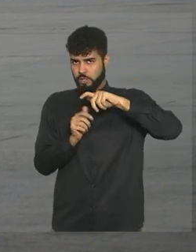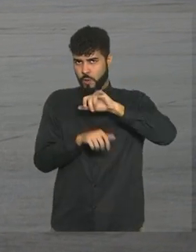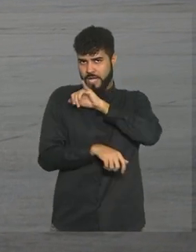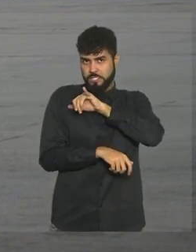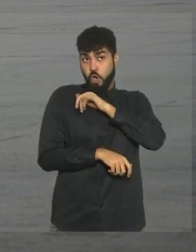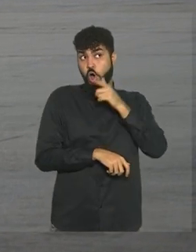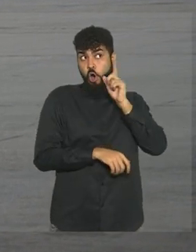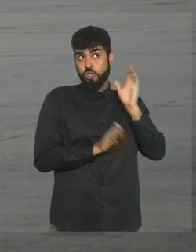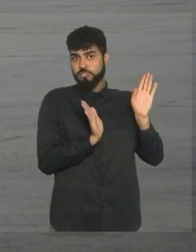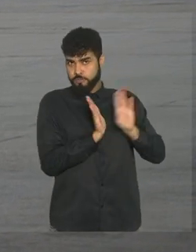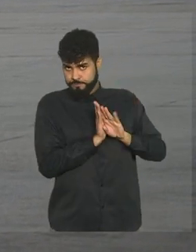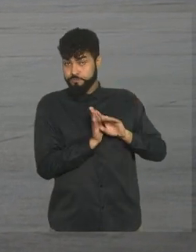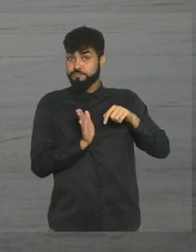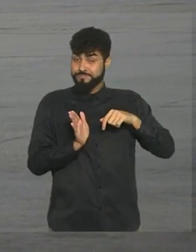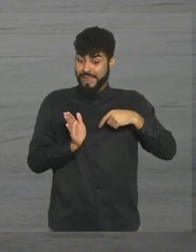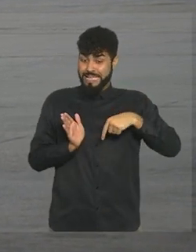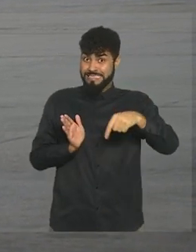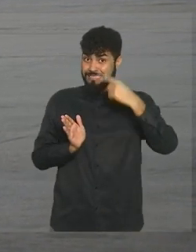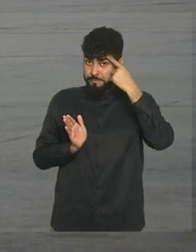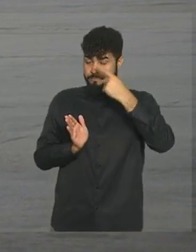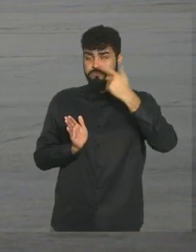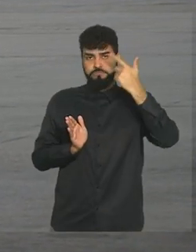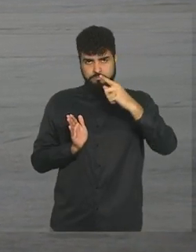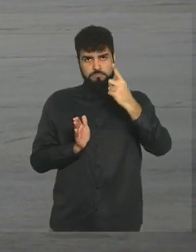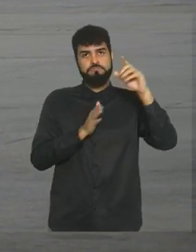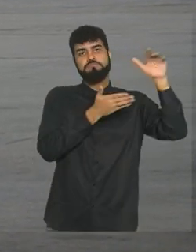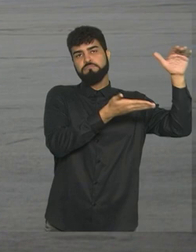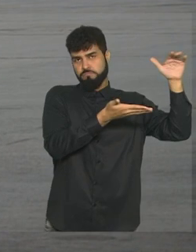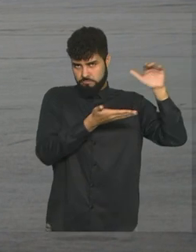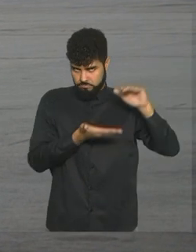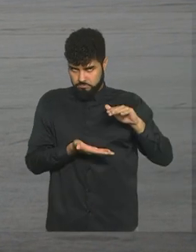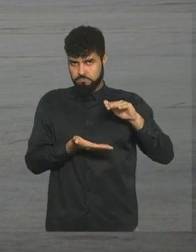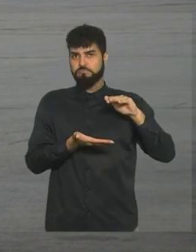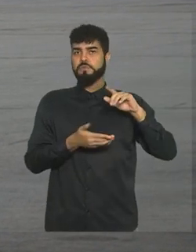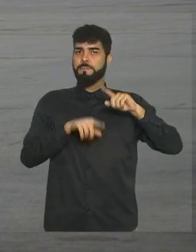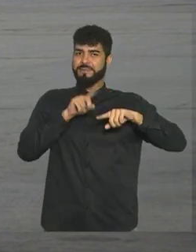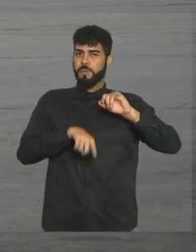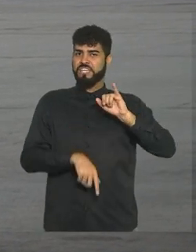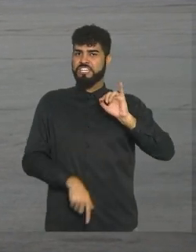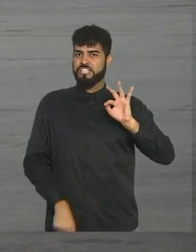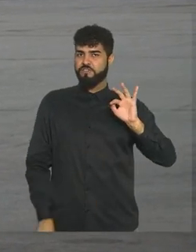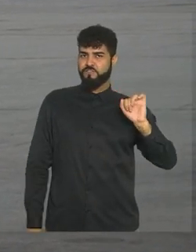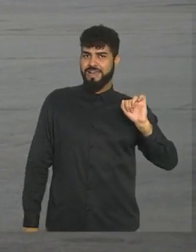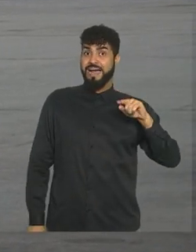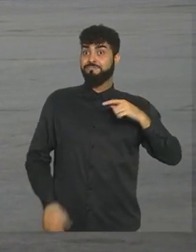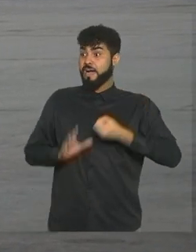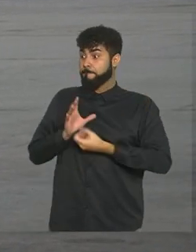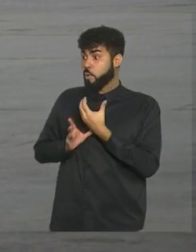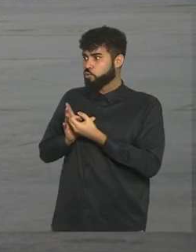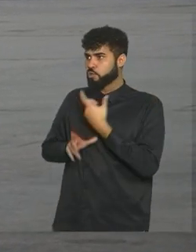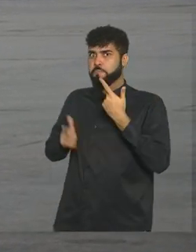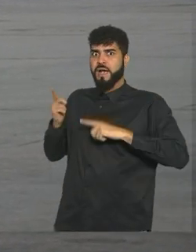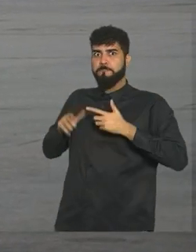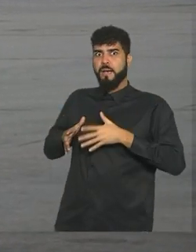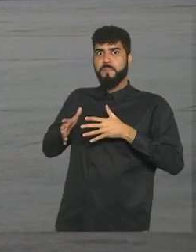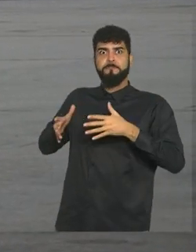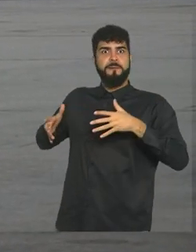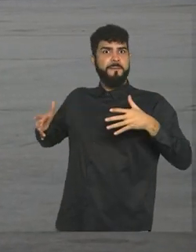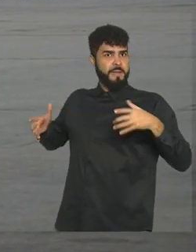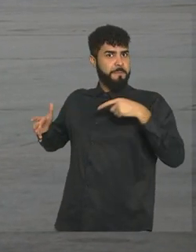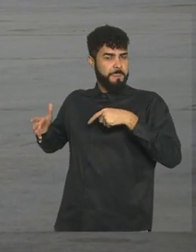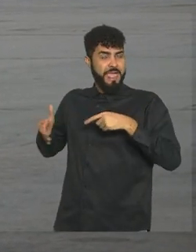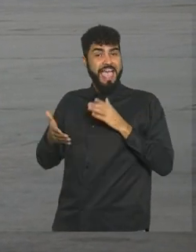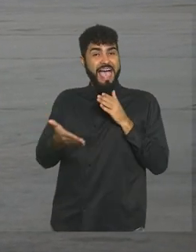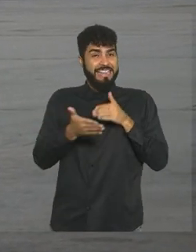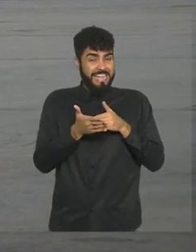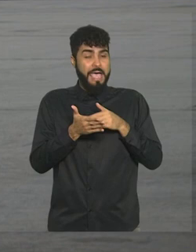está prevista a chegada de uma nova carga, o que vai aumentar a quantidade da produção. Até o fim de maio, a Fundação